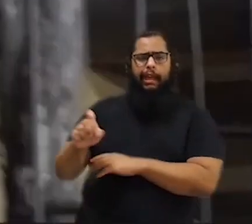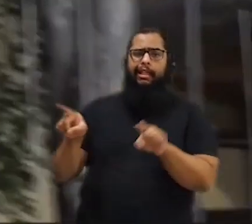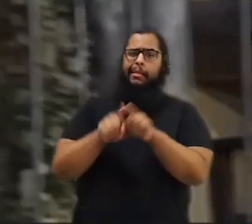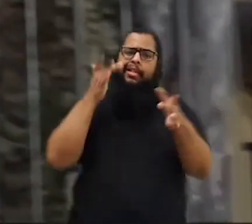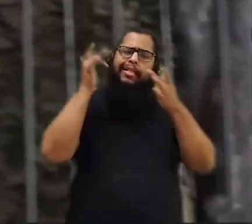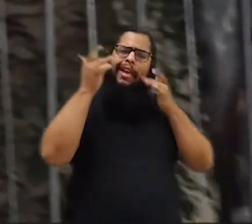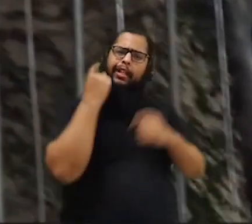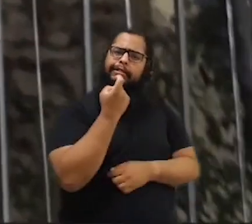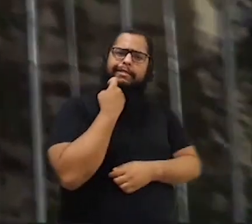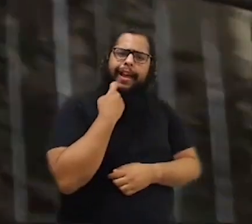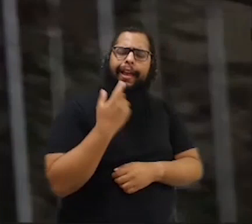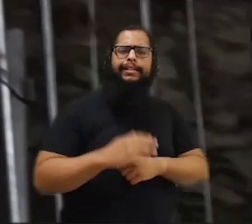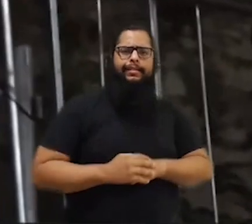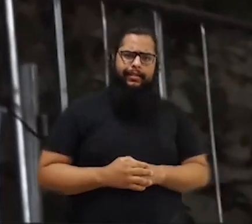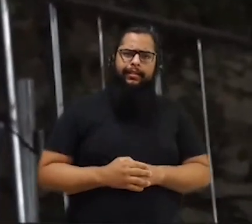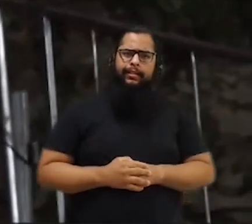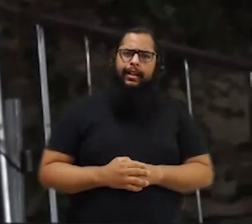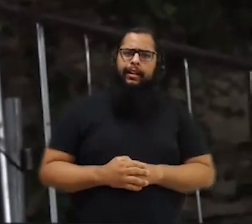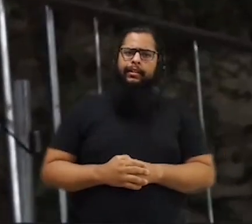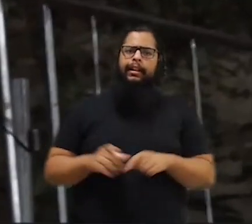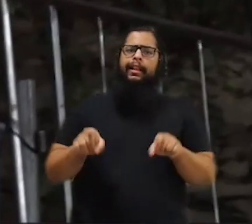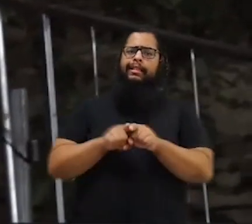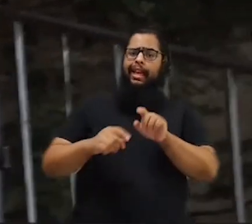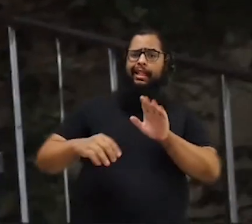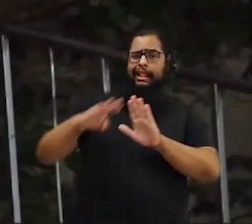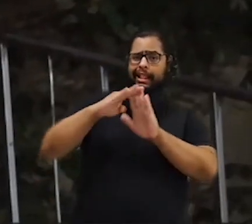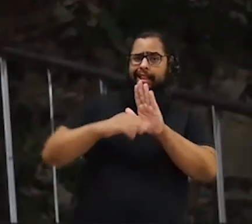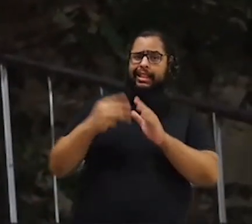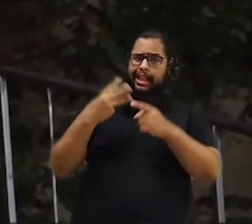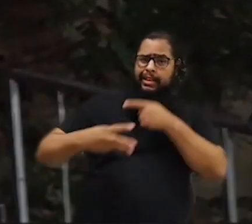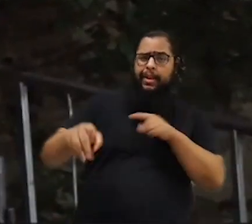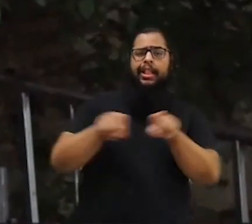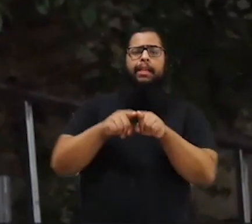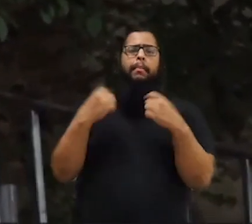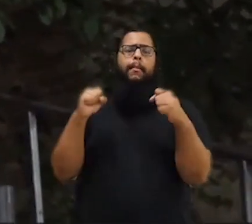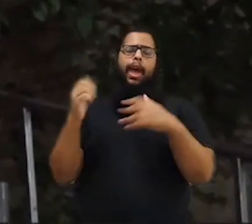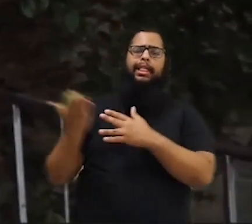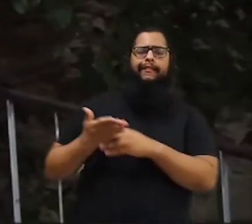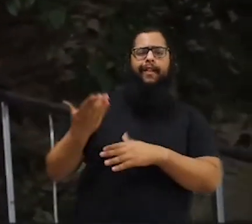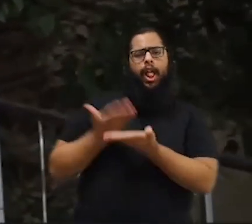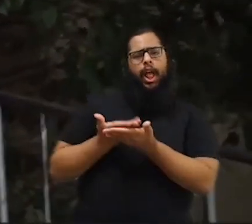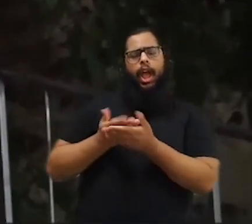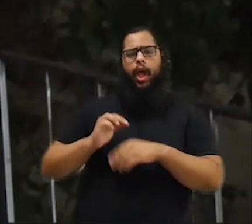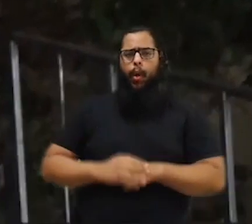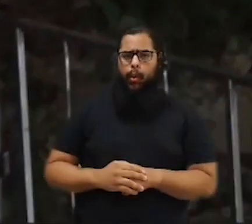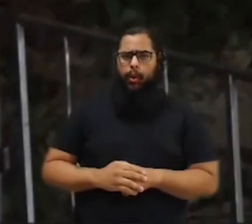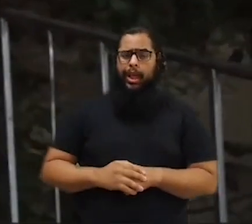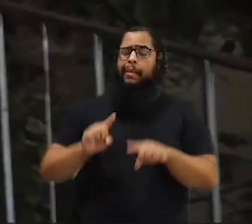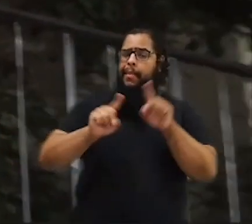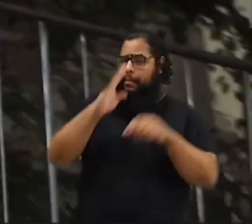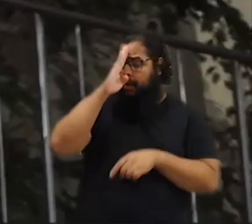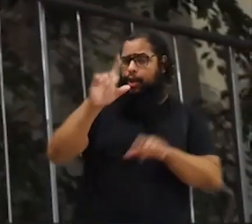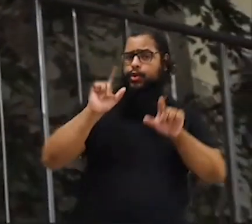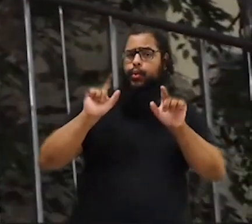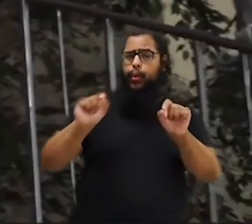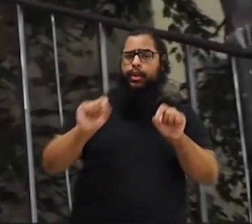com teatro na sexta-feira, com lista de três semanas e maratoma no intervalo de aula. Mas principalmente